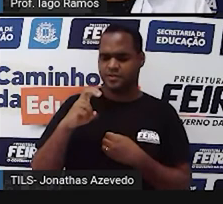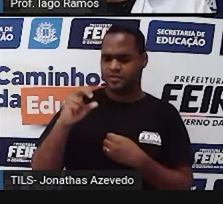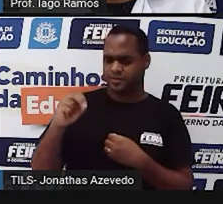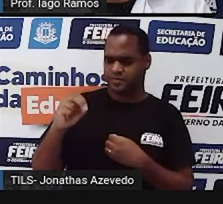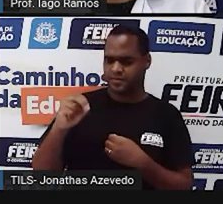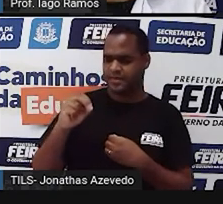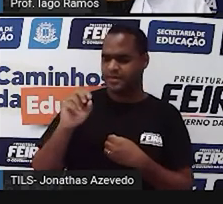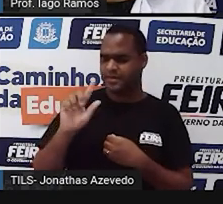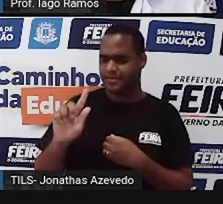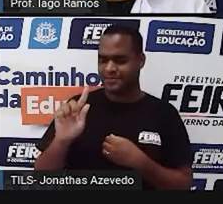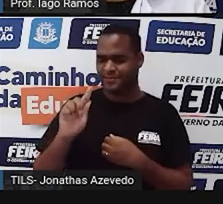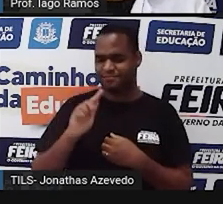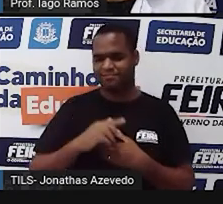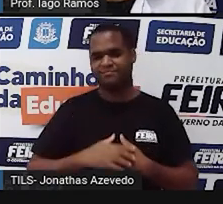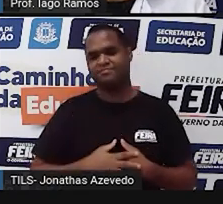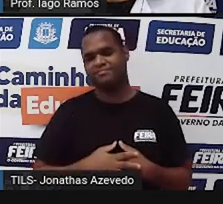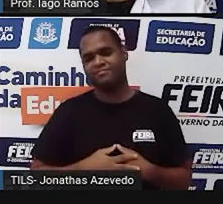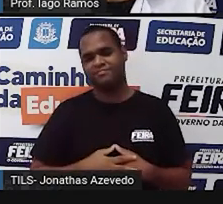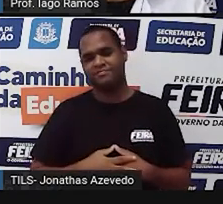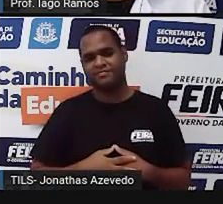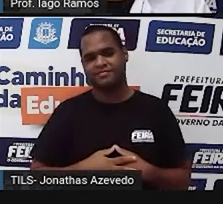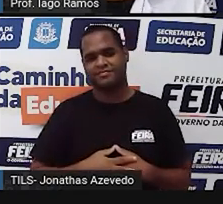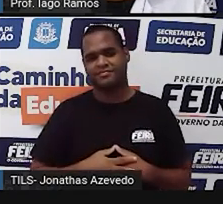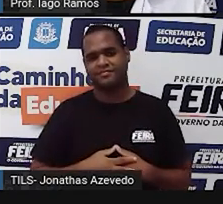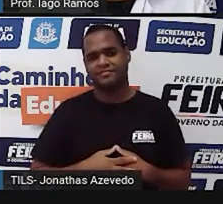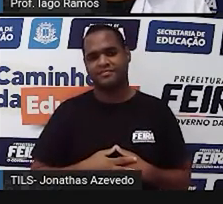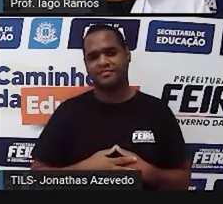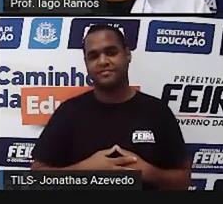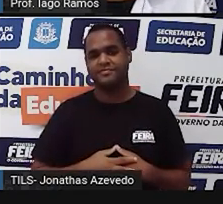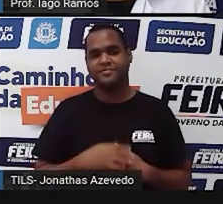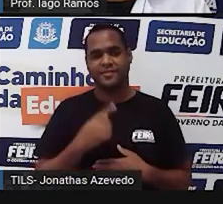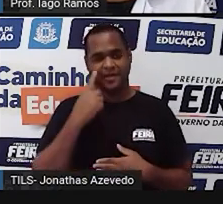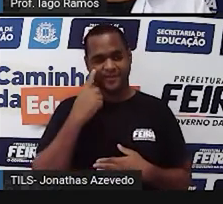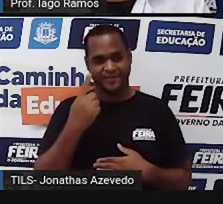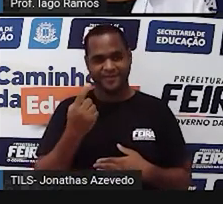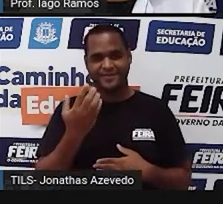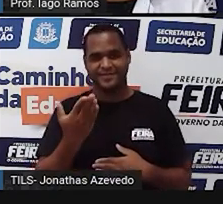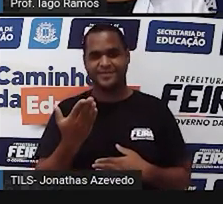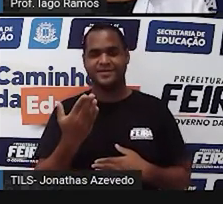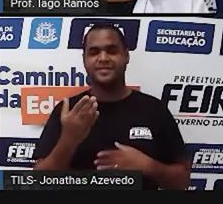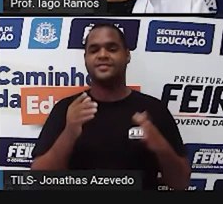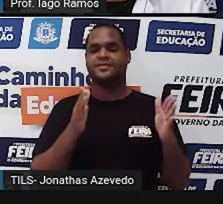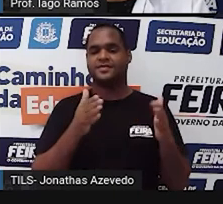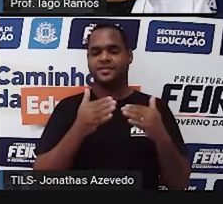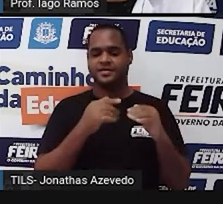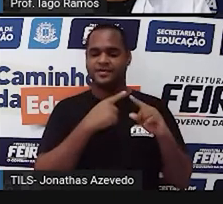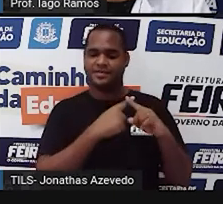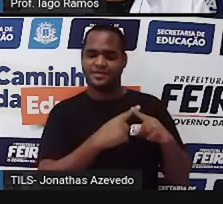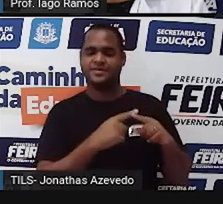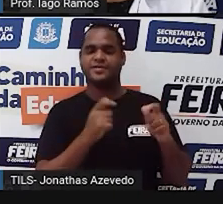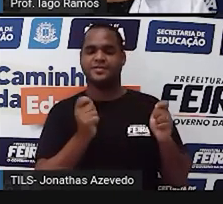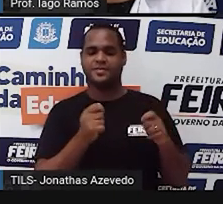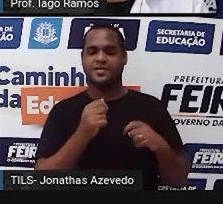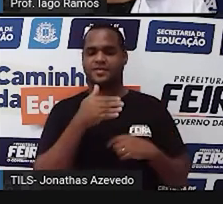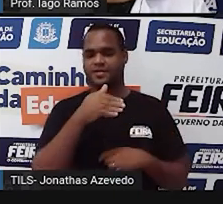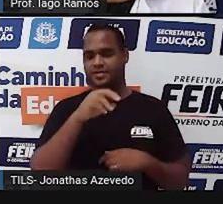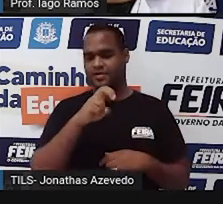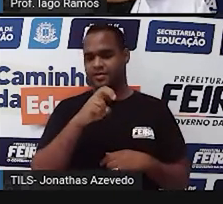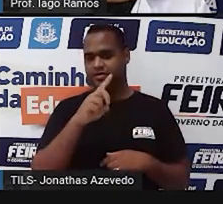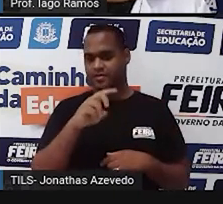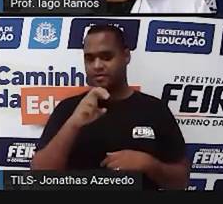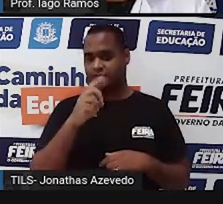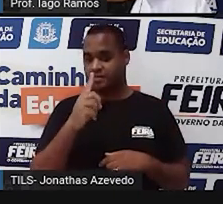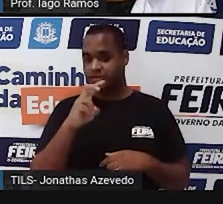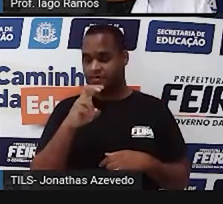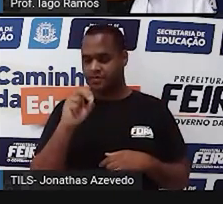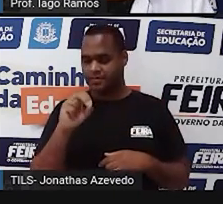150 gramas, né? Olha só, olha lá, aquela caixinha X vai ter 150 gramas.